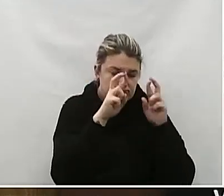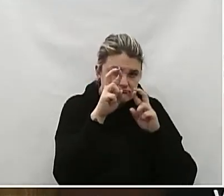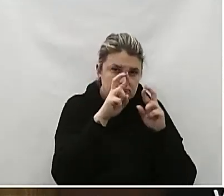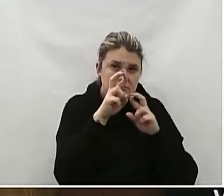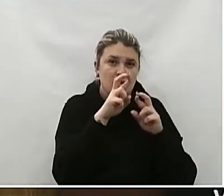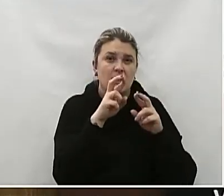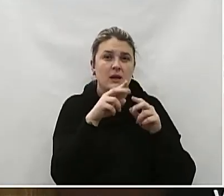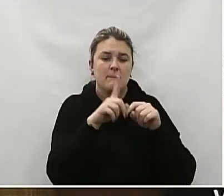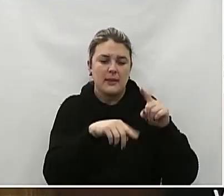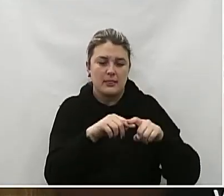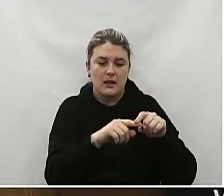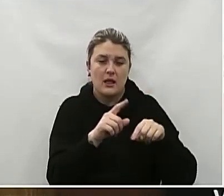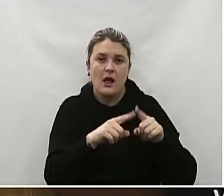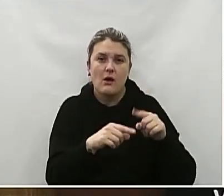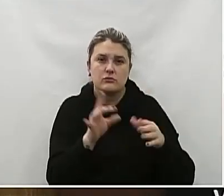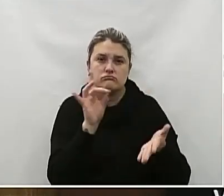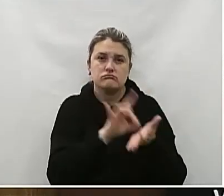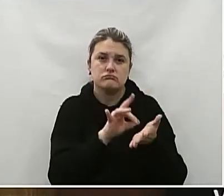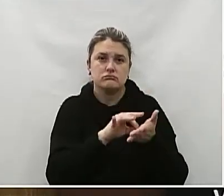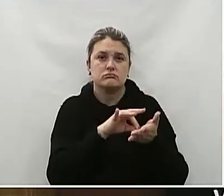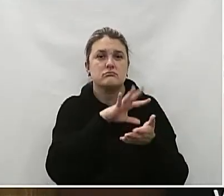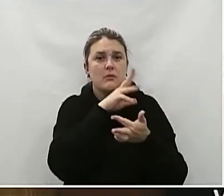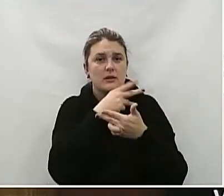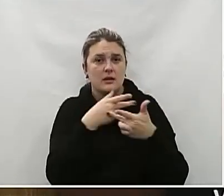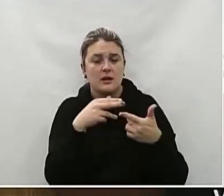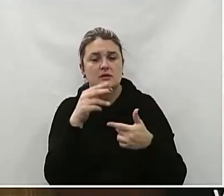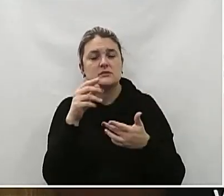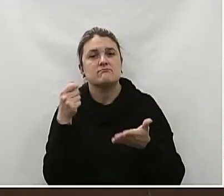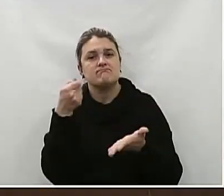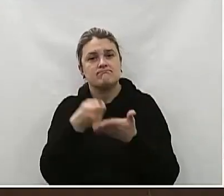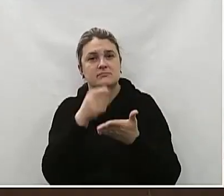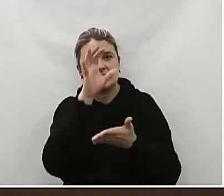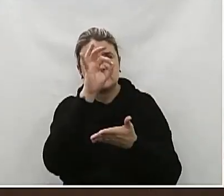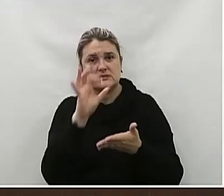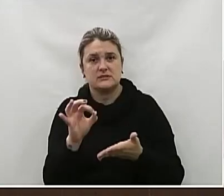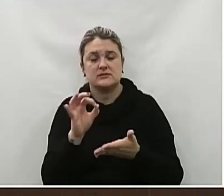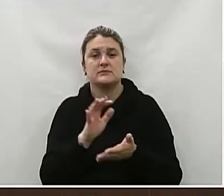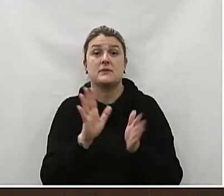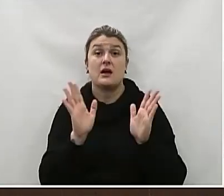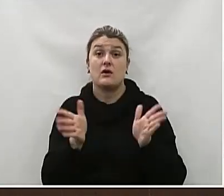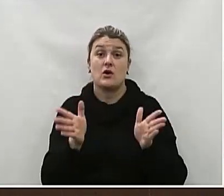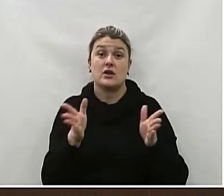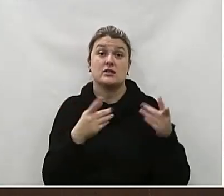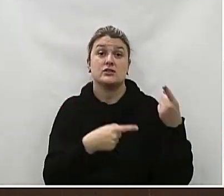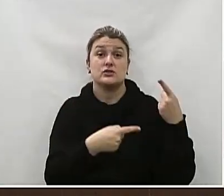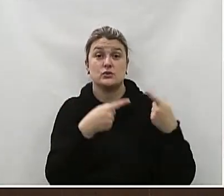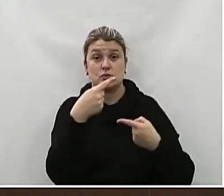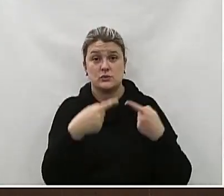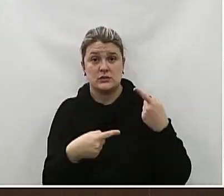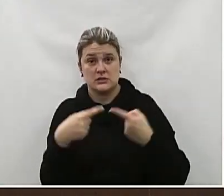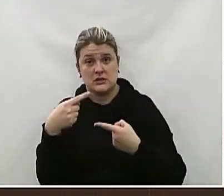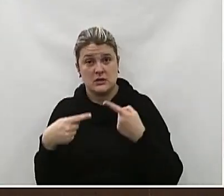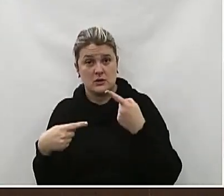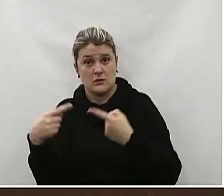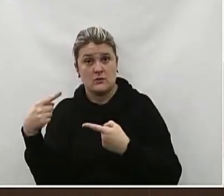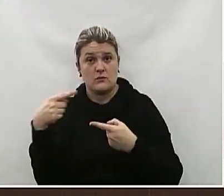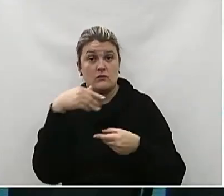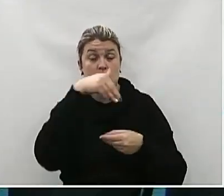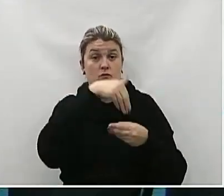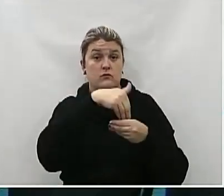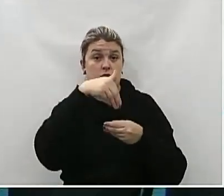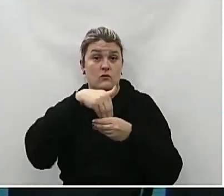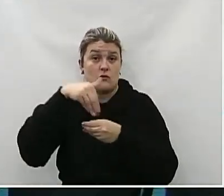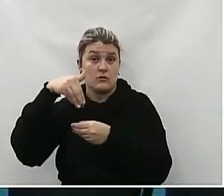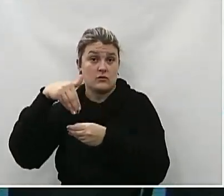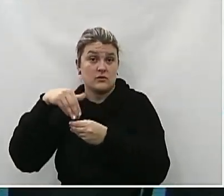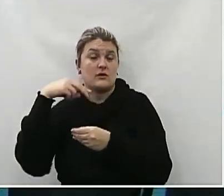produtos de origem animal Institui taxas E da outras providências É o parecer Tem discussão Tem votação